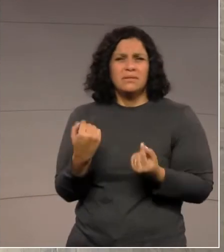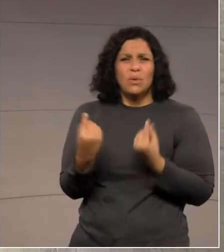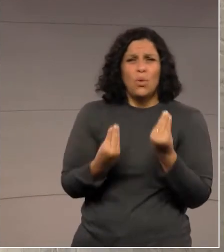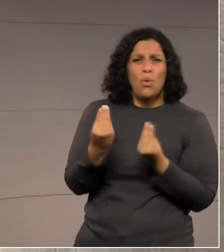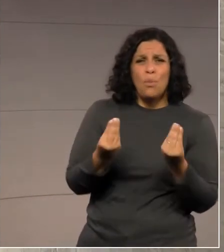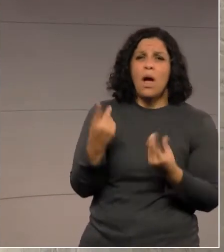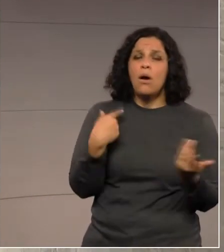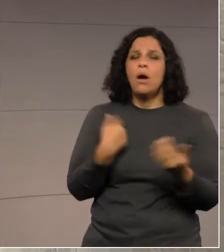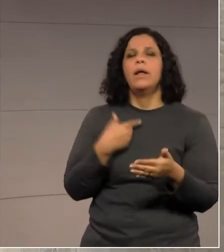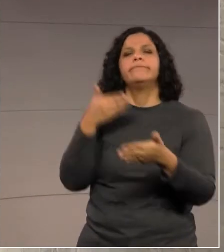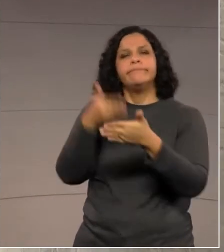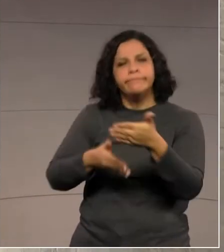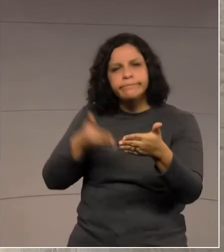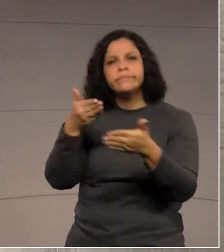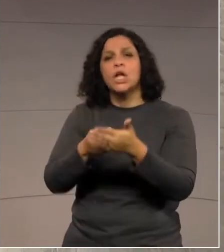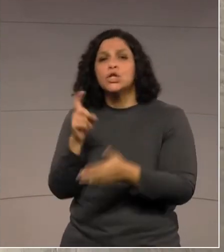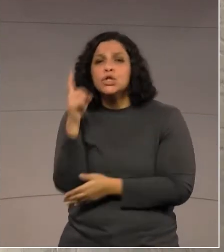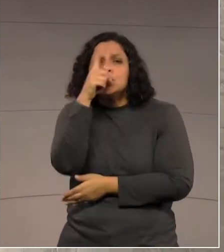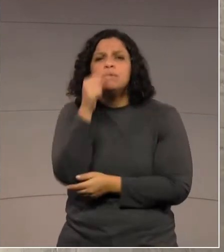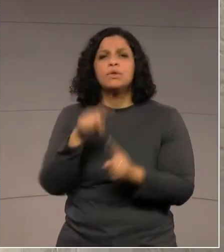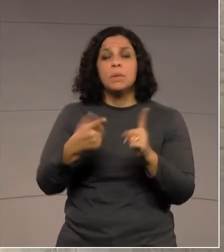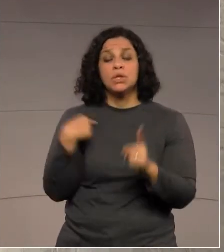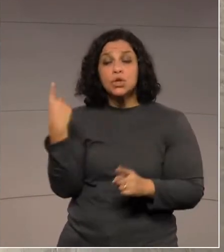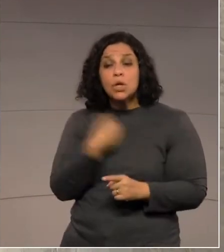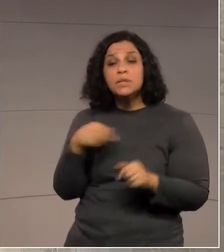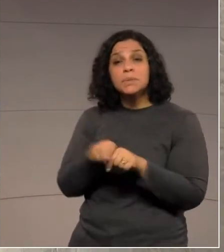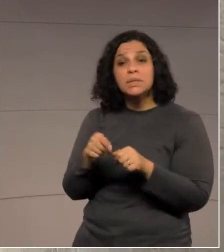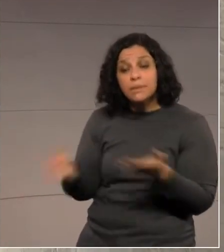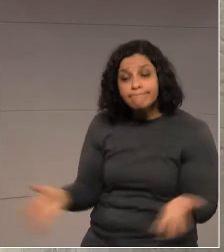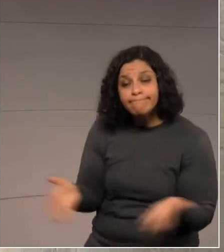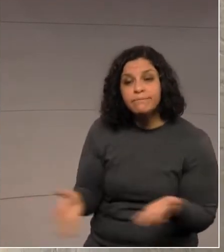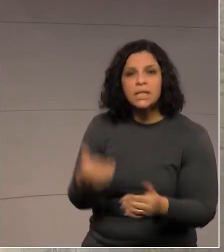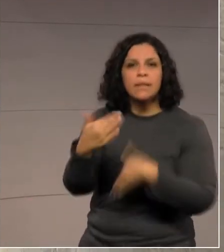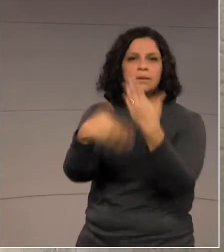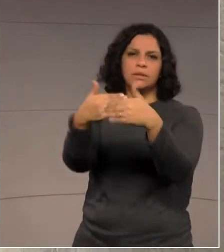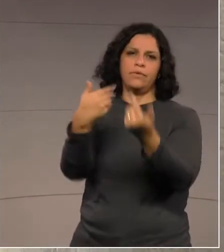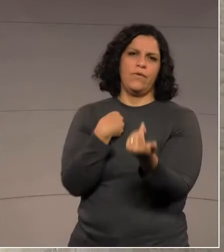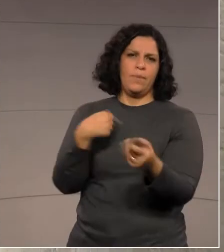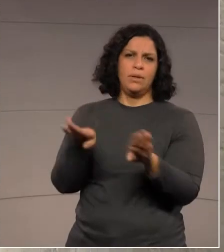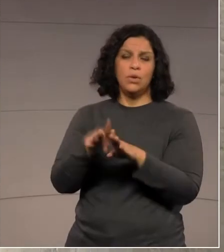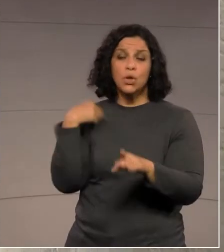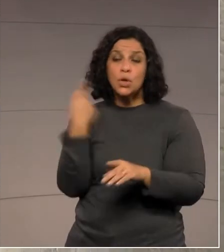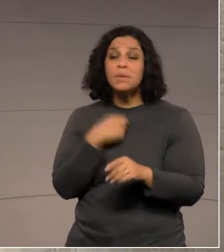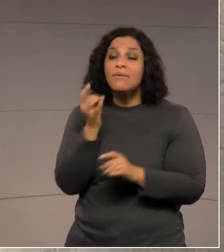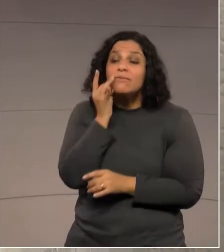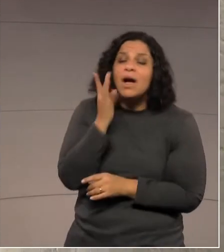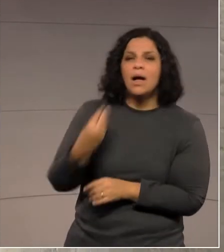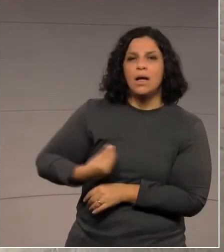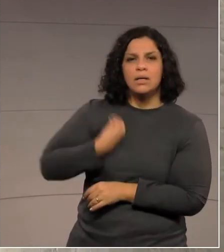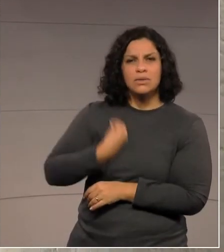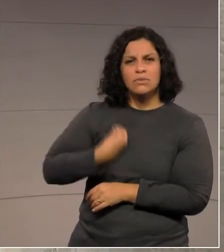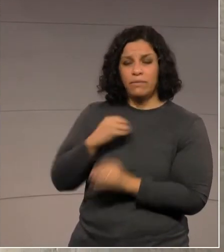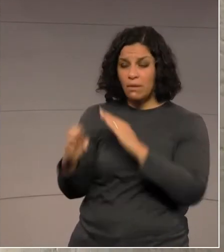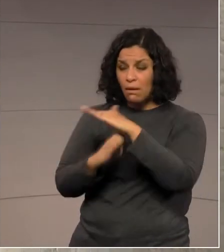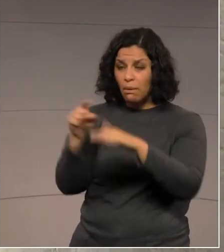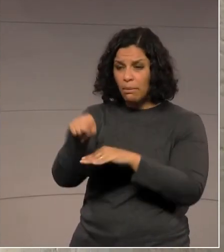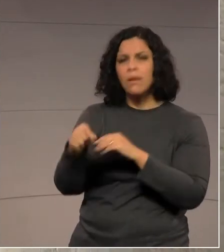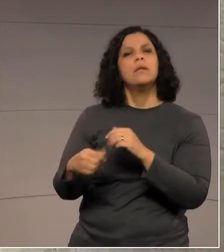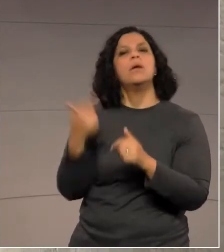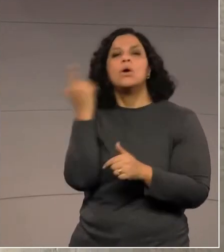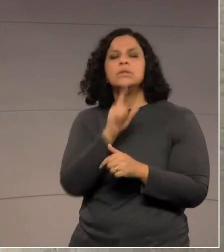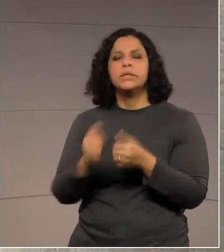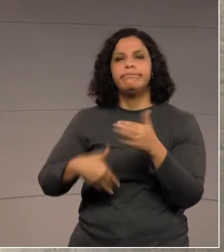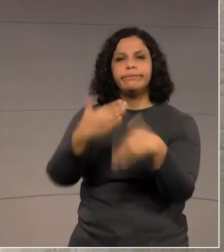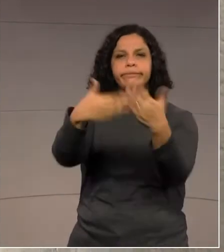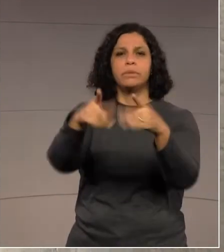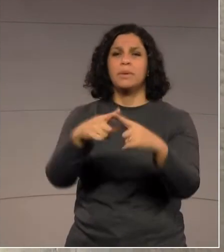mais uma dificuldade. O Estado tem que ser um indutor de desenvolvimento. O Estado tem que ser um facilitador na vida do empresário e